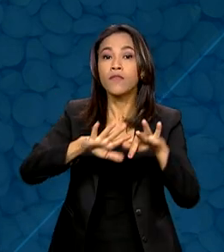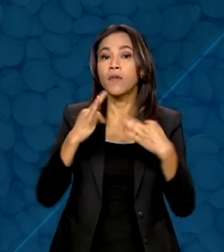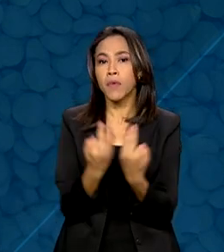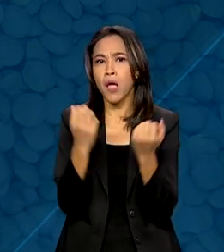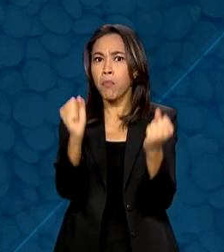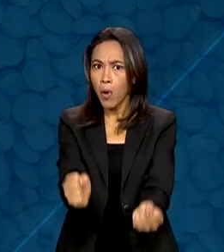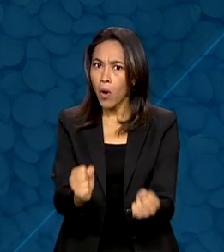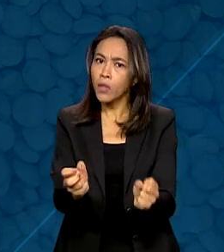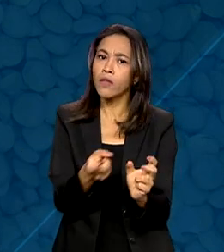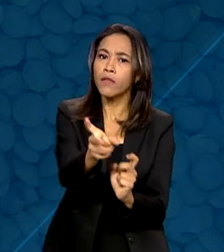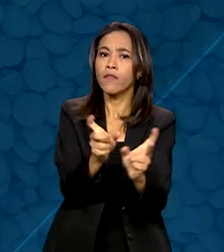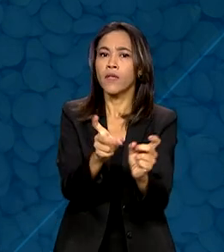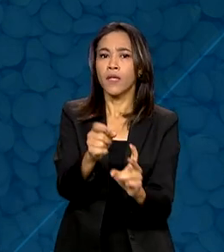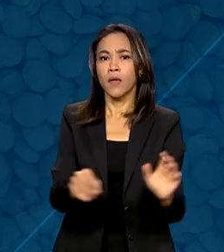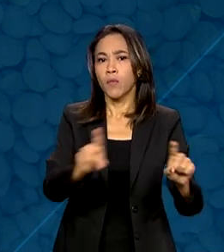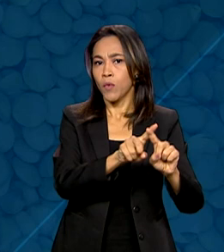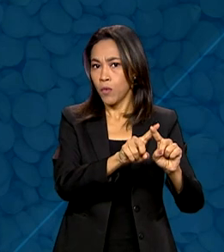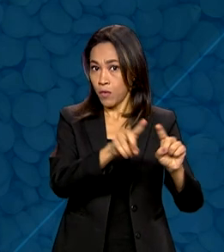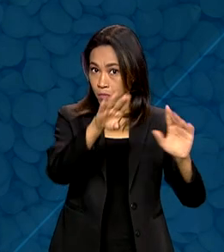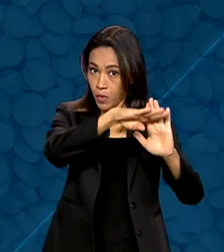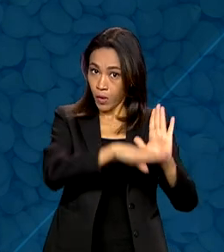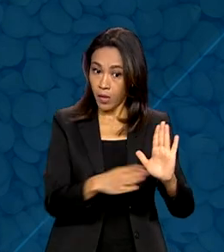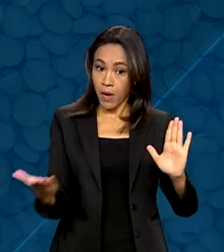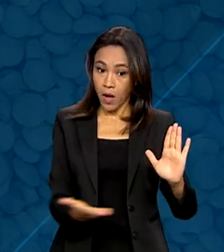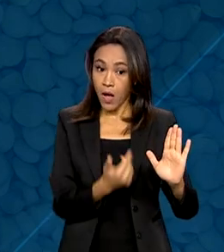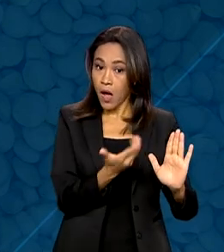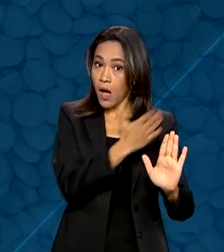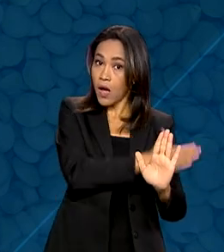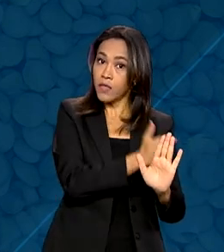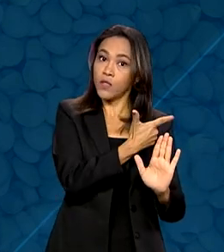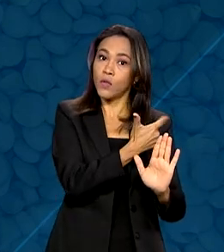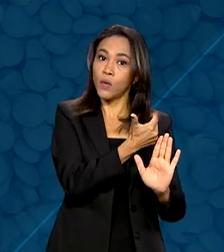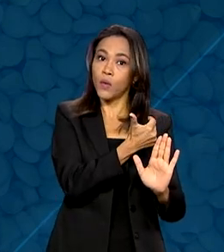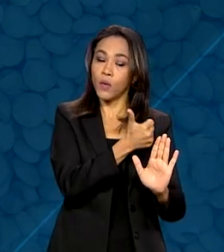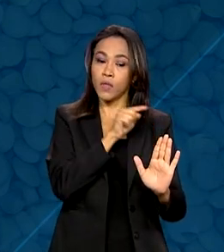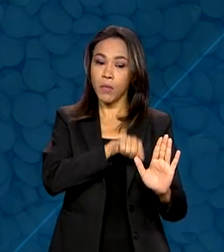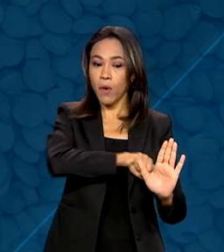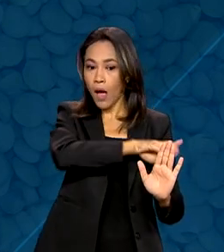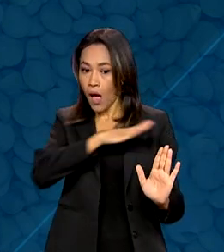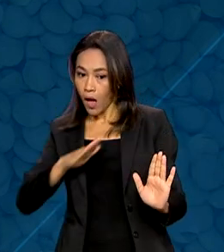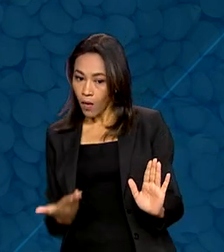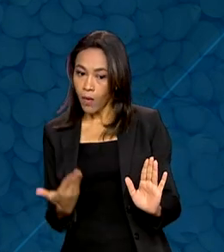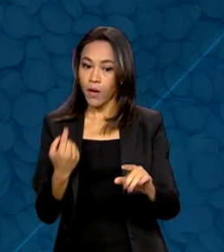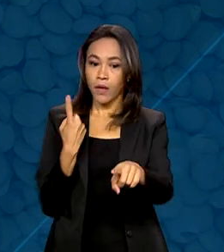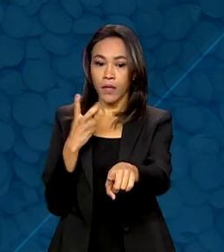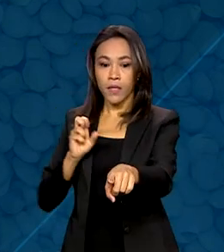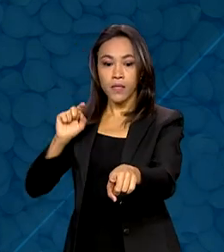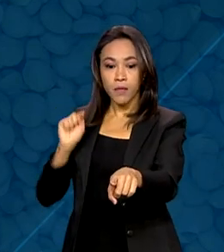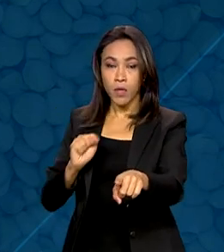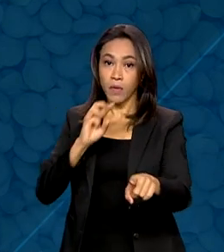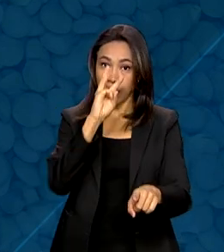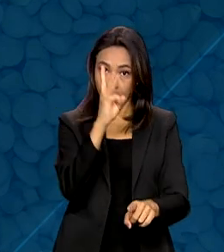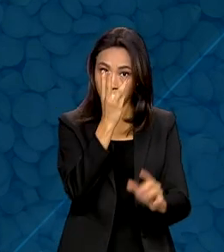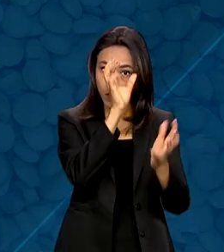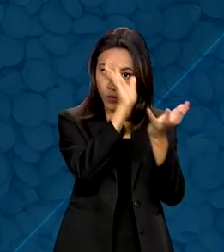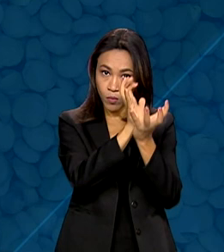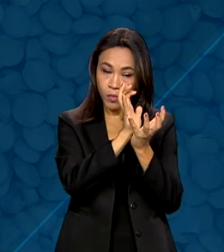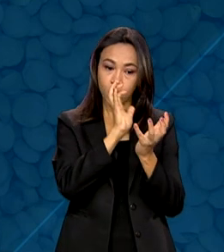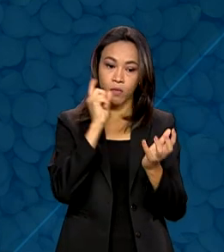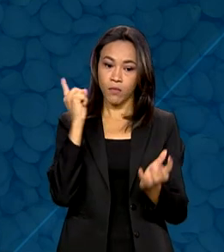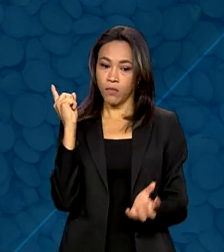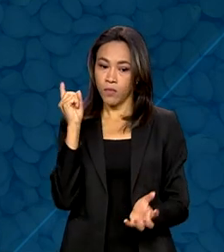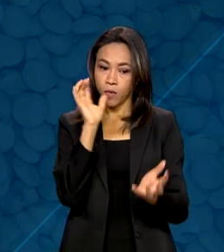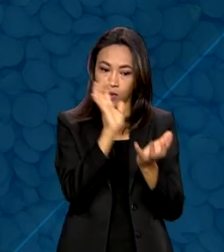comercializar para o PAA, que passa de 12 mil para 15 mil reais em três modalidades. Doação simultânea,